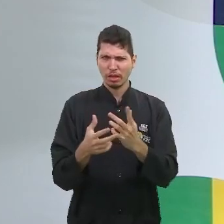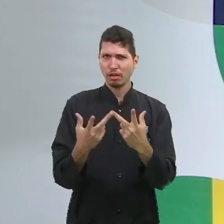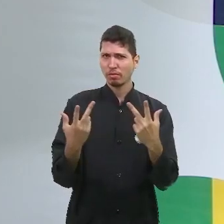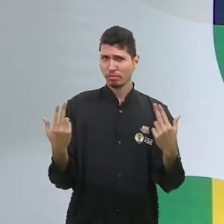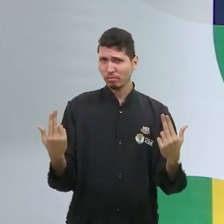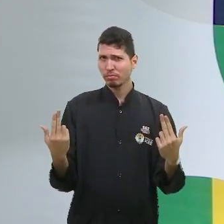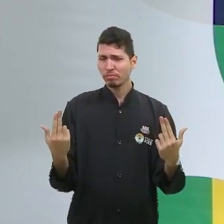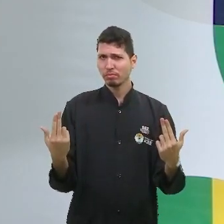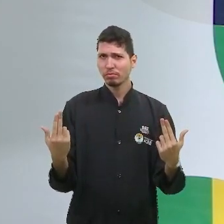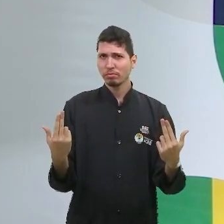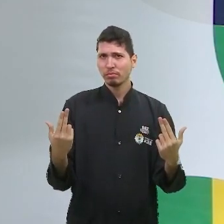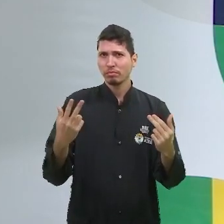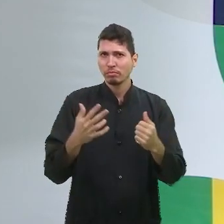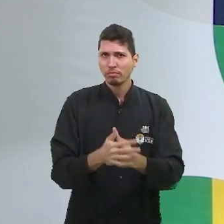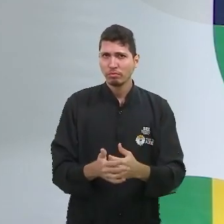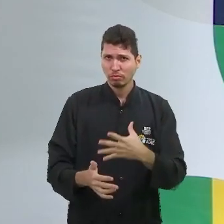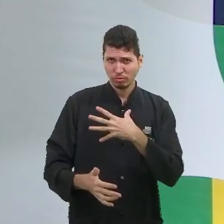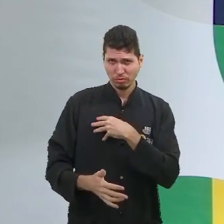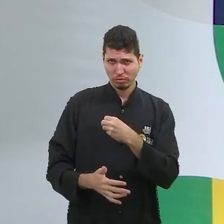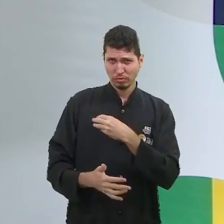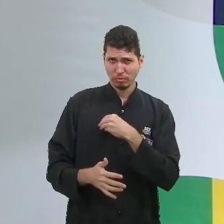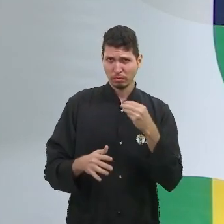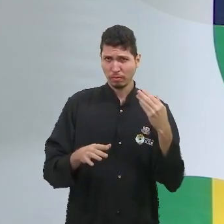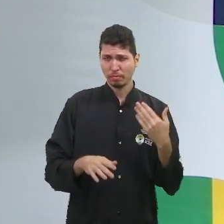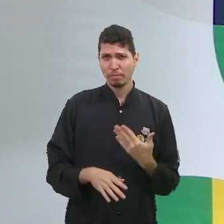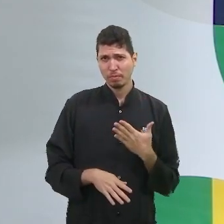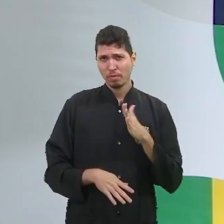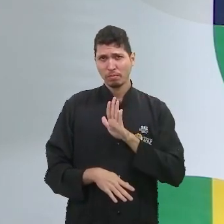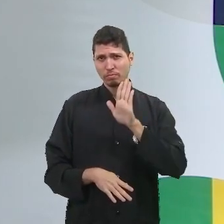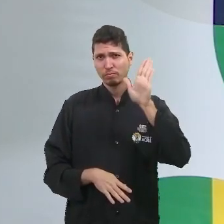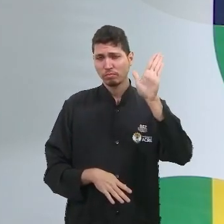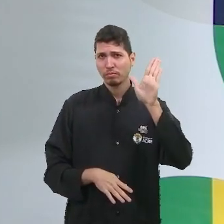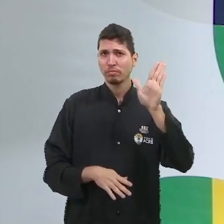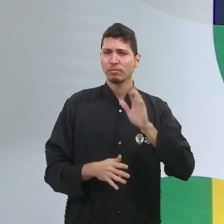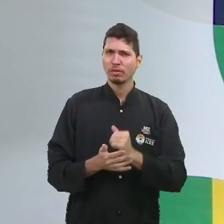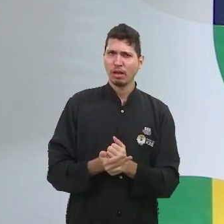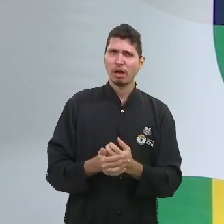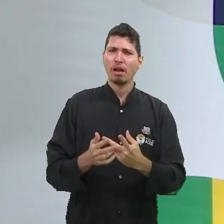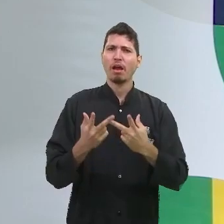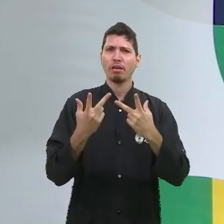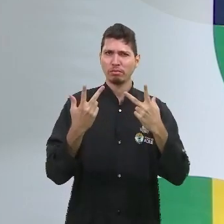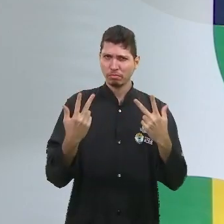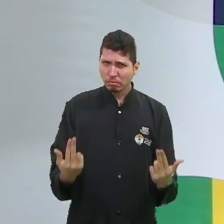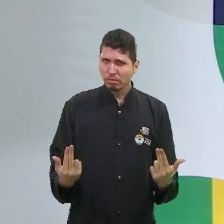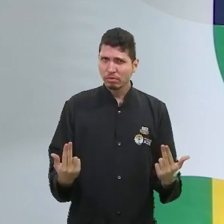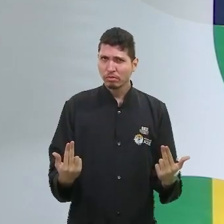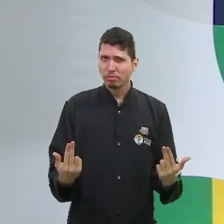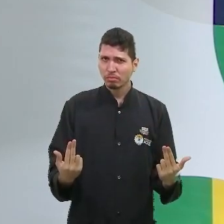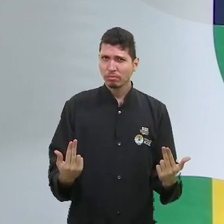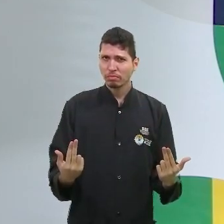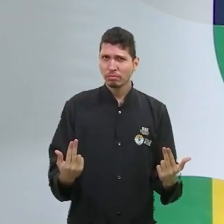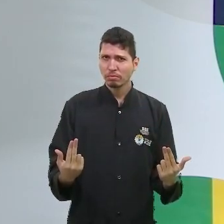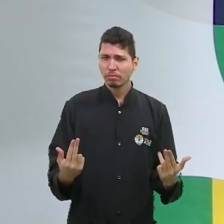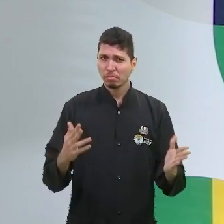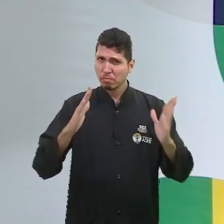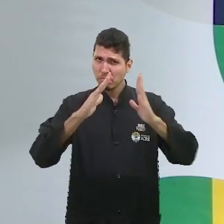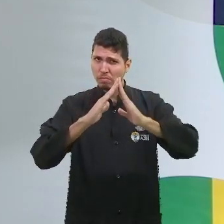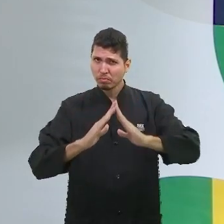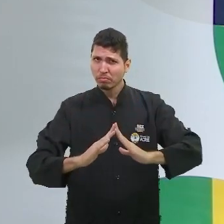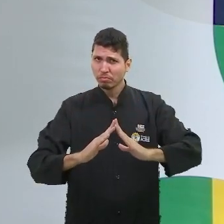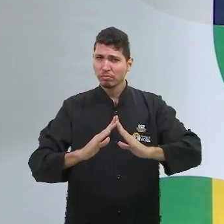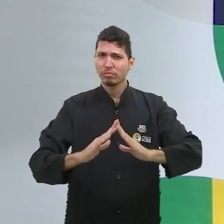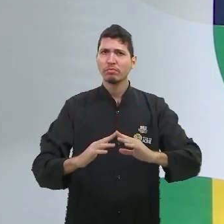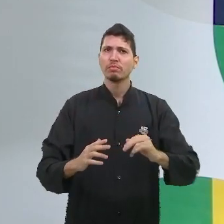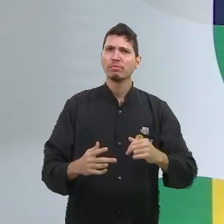filhos não frequentarão as mesmas escolas. As condições de habitação também não serão as mesmas condições de habitação. Por quê?